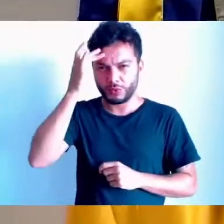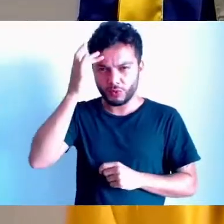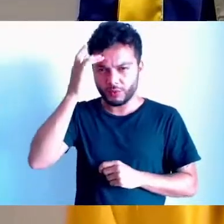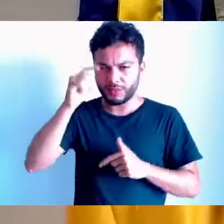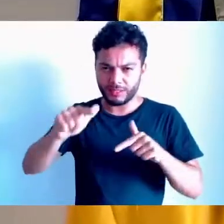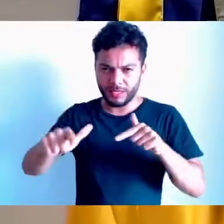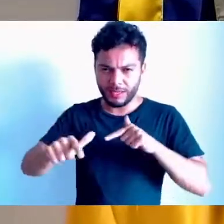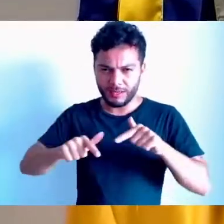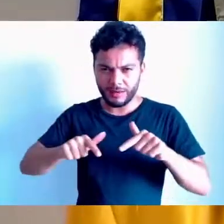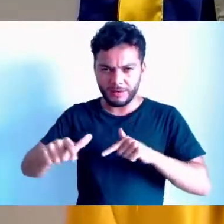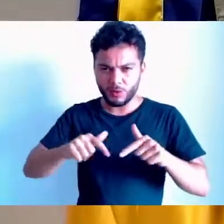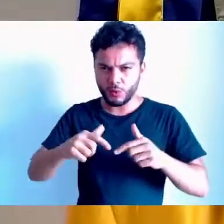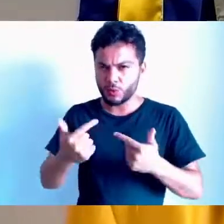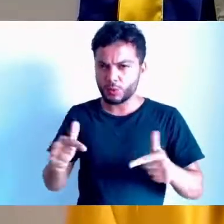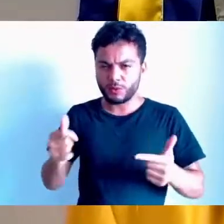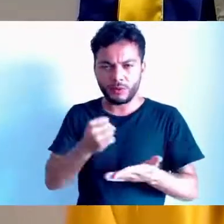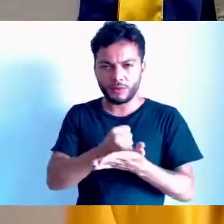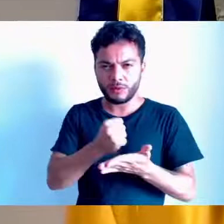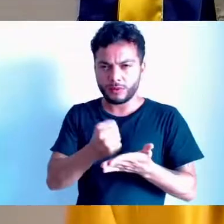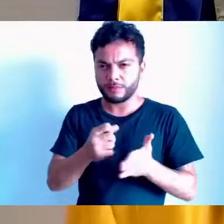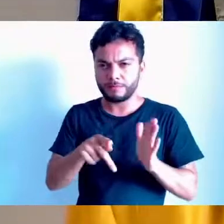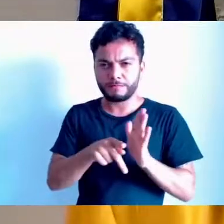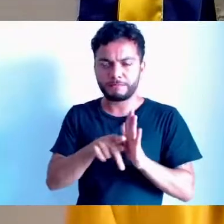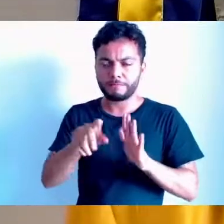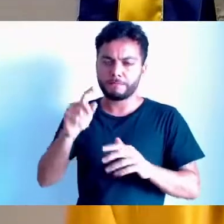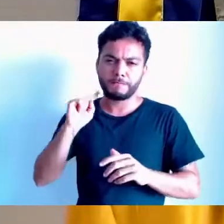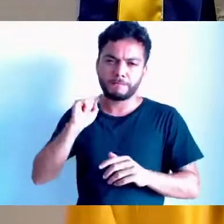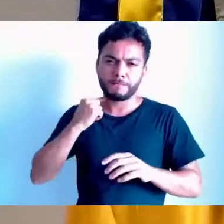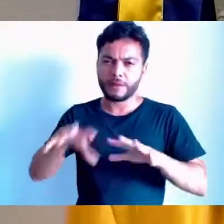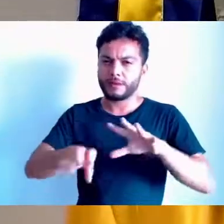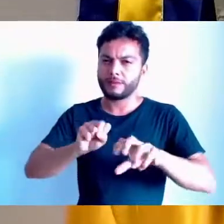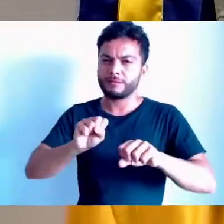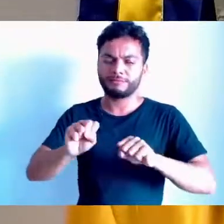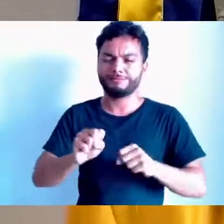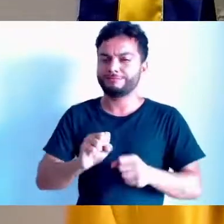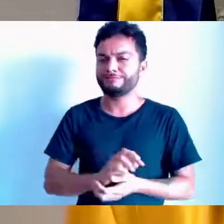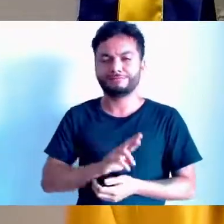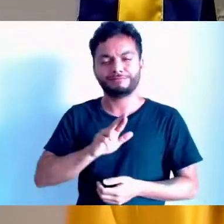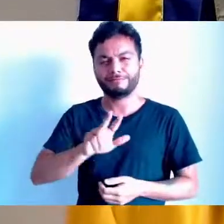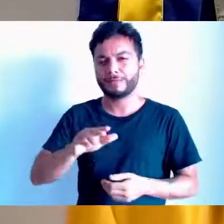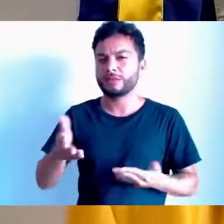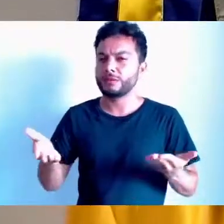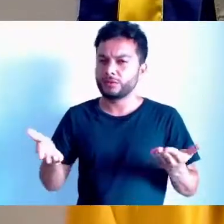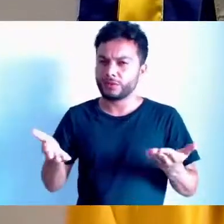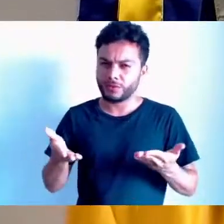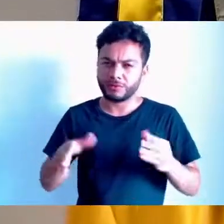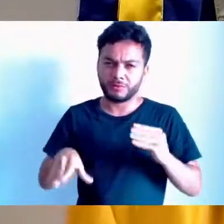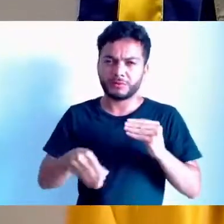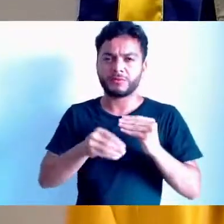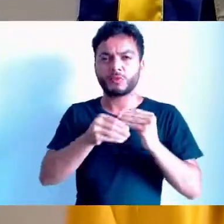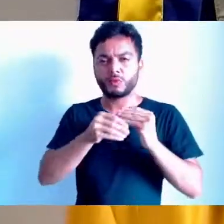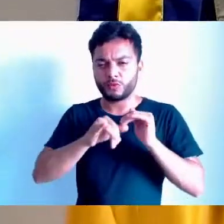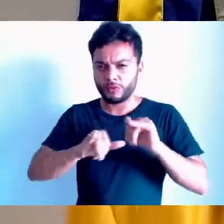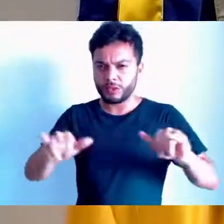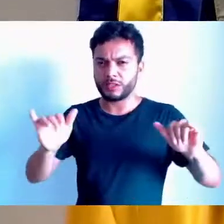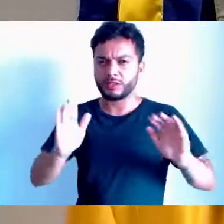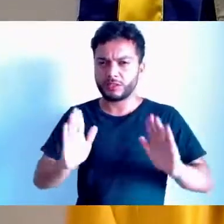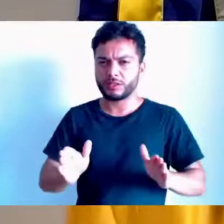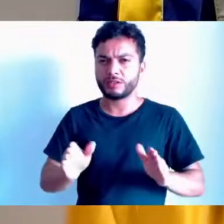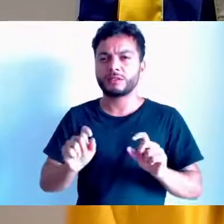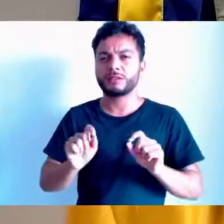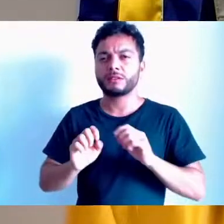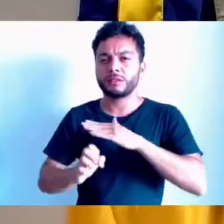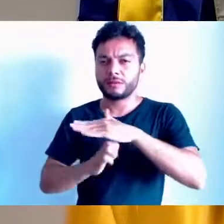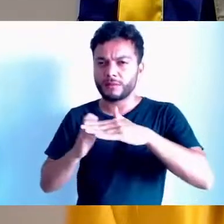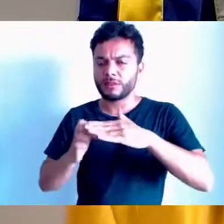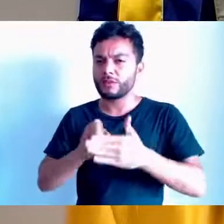contrato para isso. Então, quero só salientar. Já falei sobre esse assunto. Essa empresa é contratada, diz que